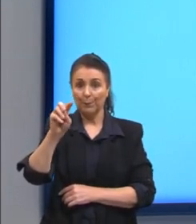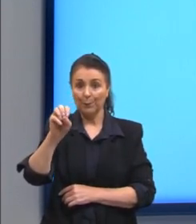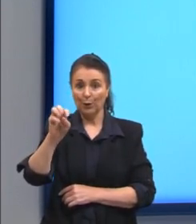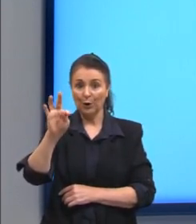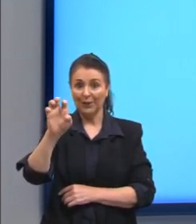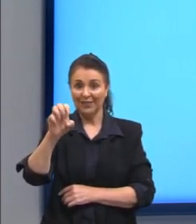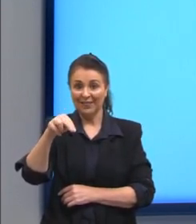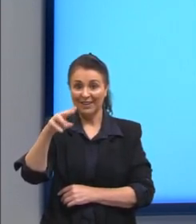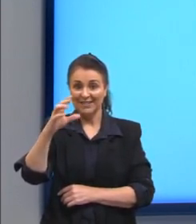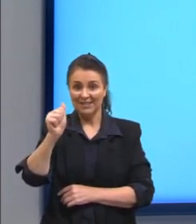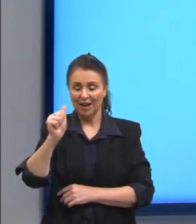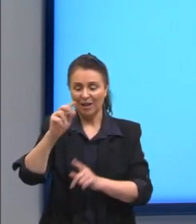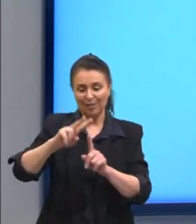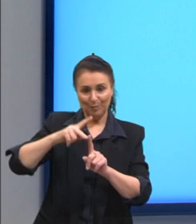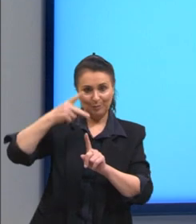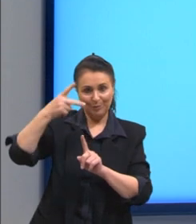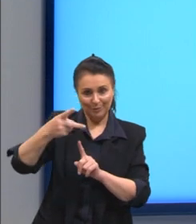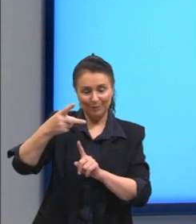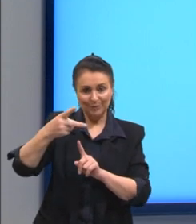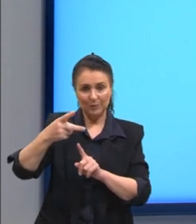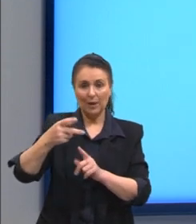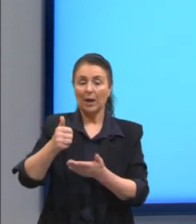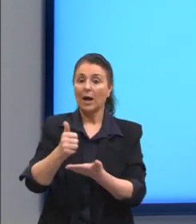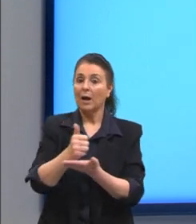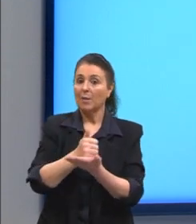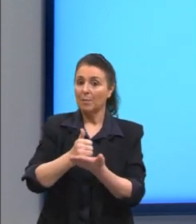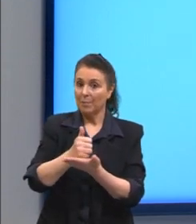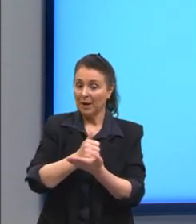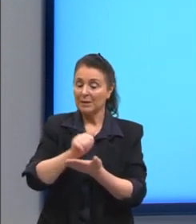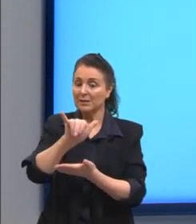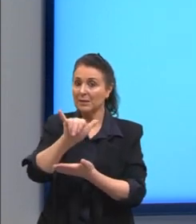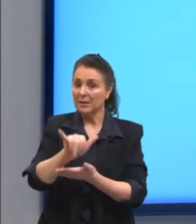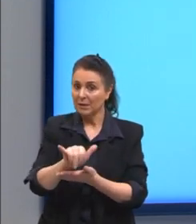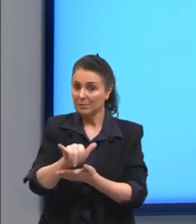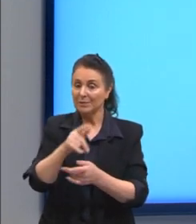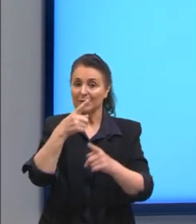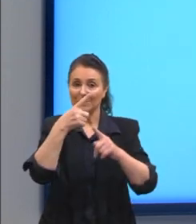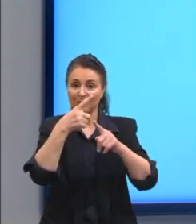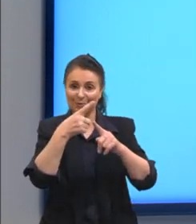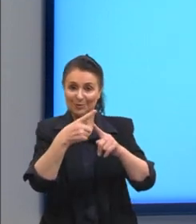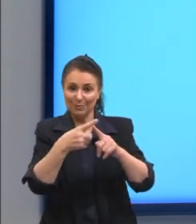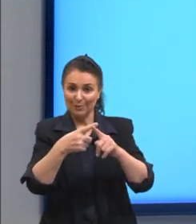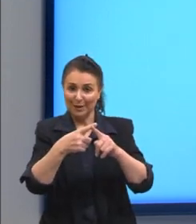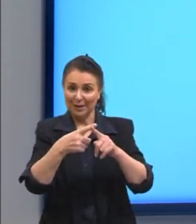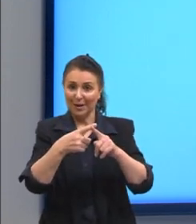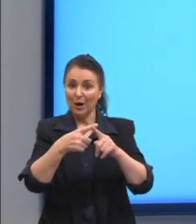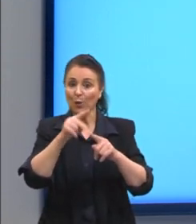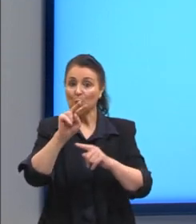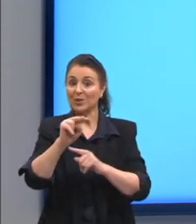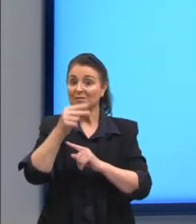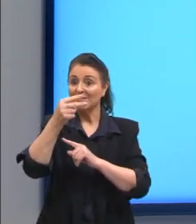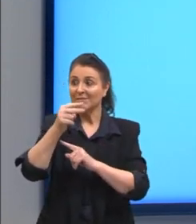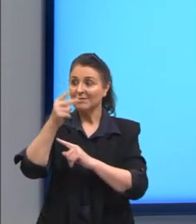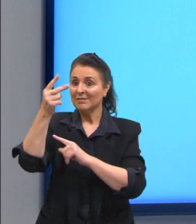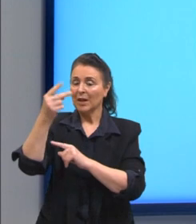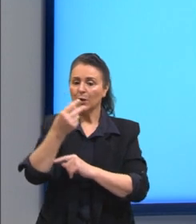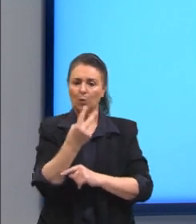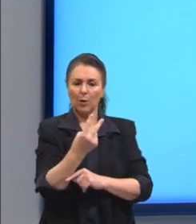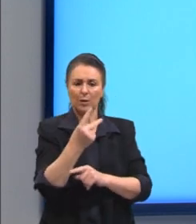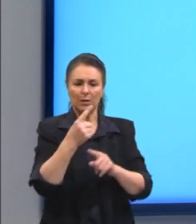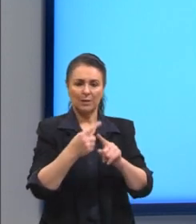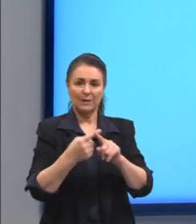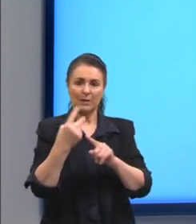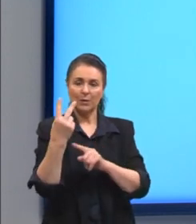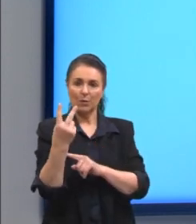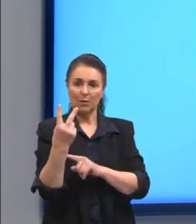mantemos a base que é o y e multiplicamos os expoentes então 2 vezes 2